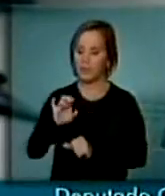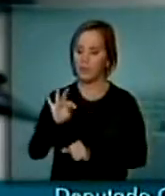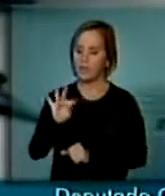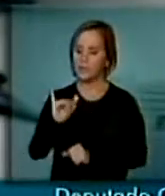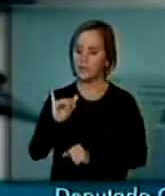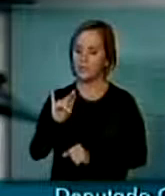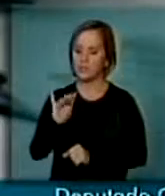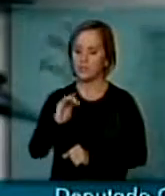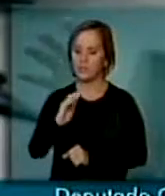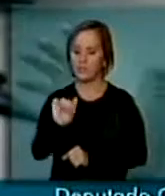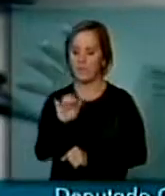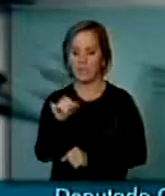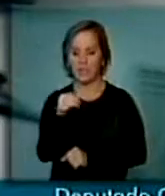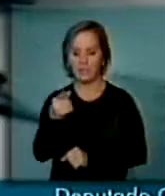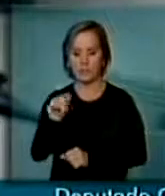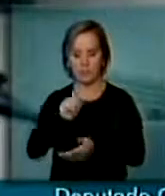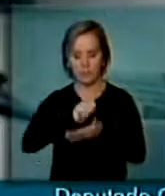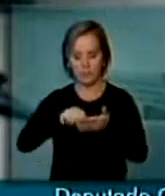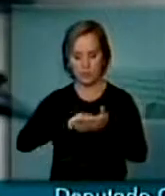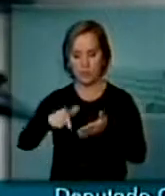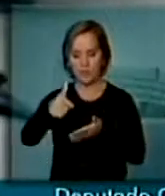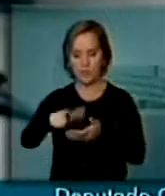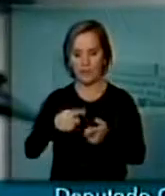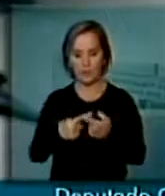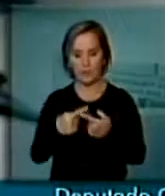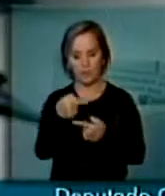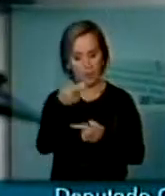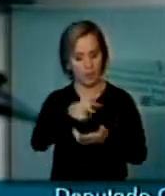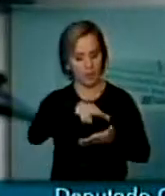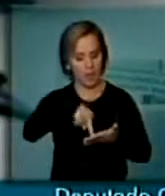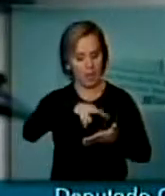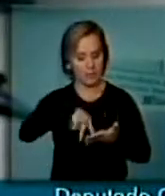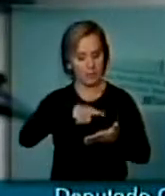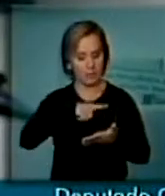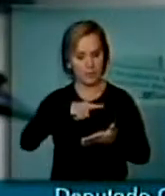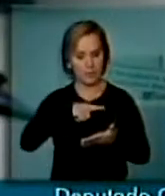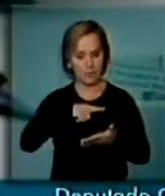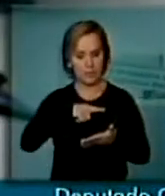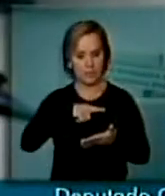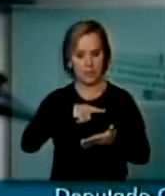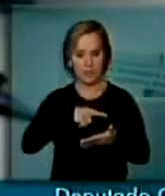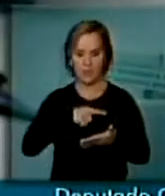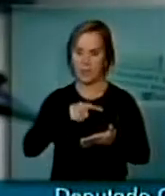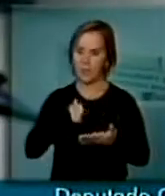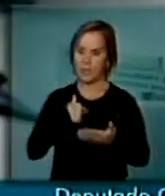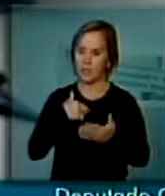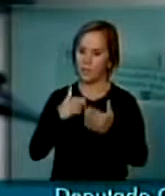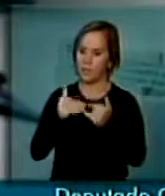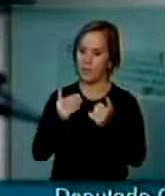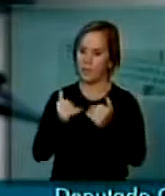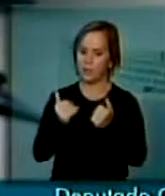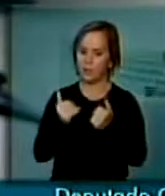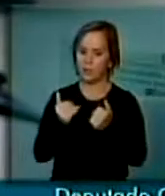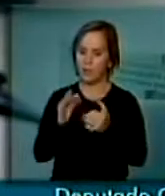retificação e fizesse uma nova matéria, porque traz aqui de que eu solicito a aprovação de 7,7